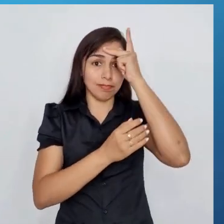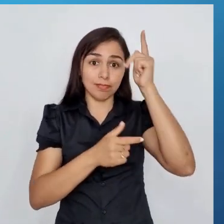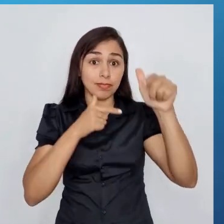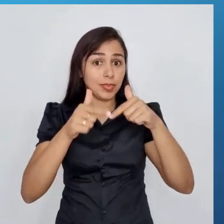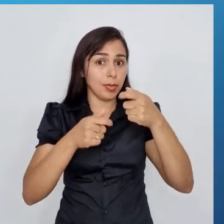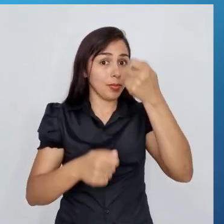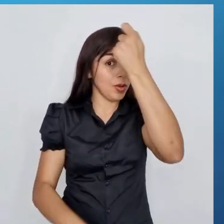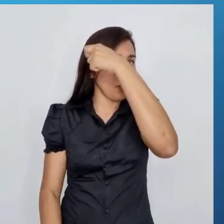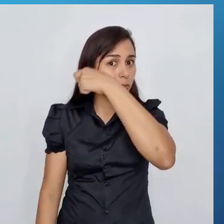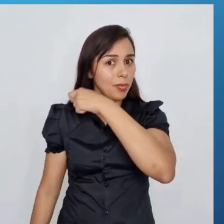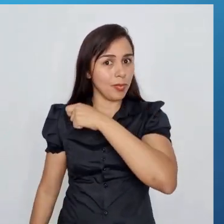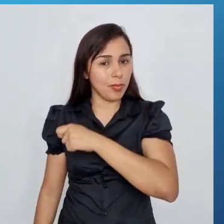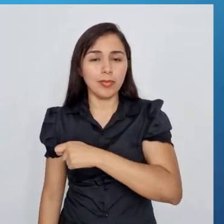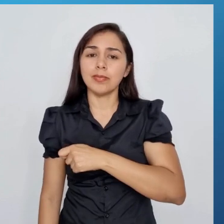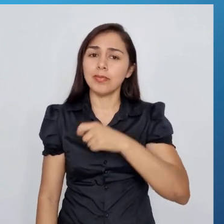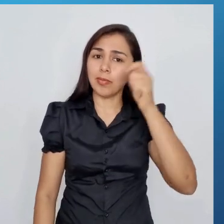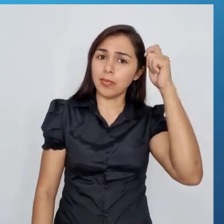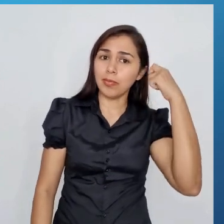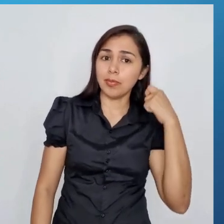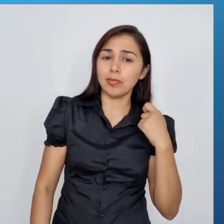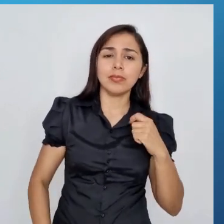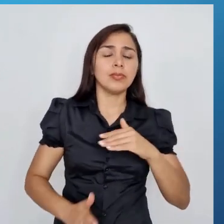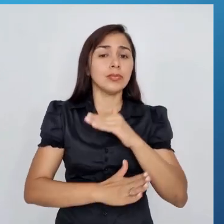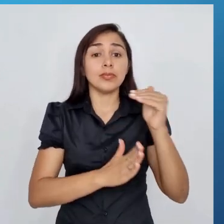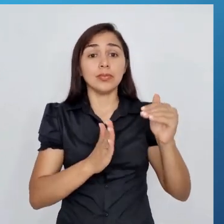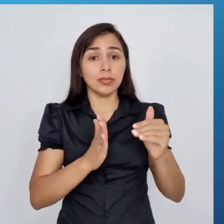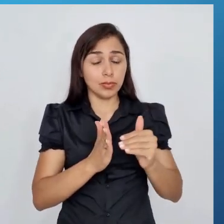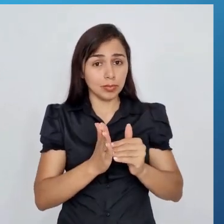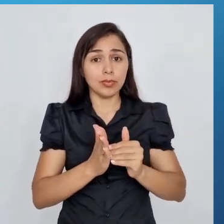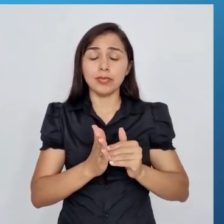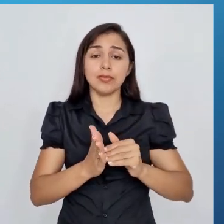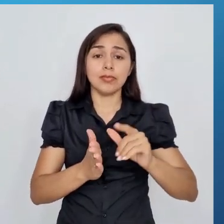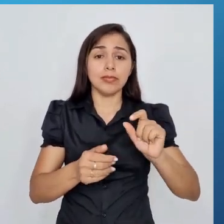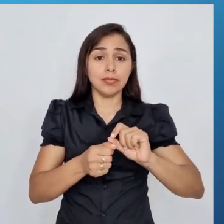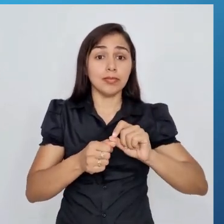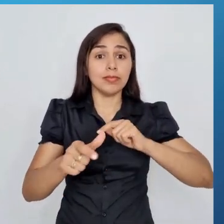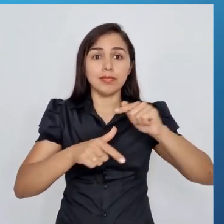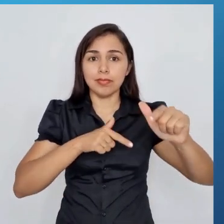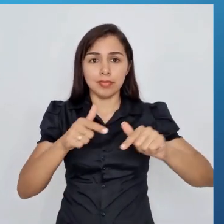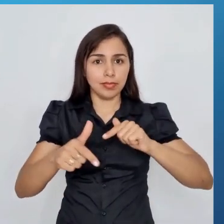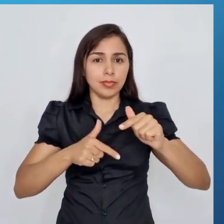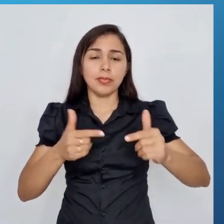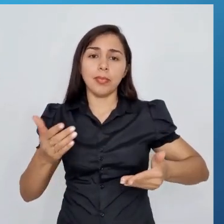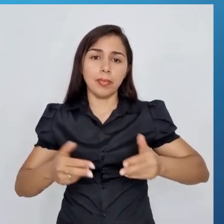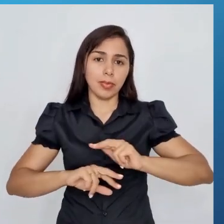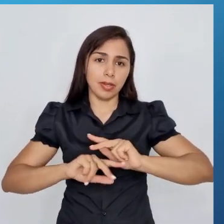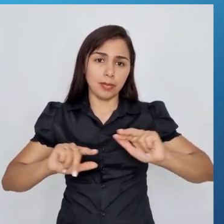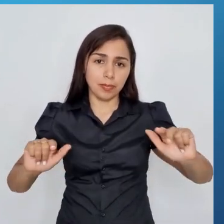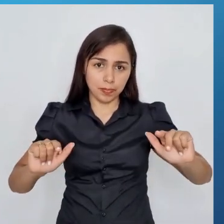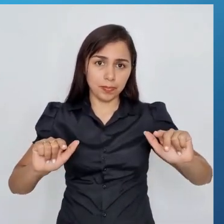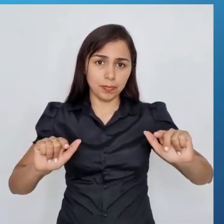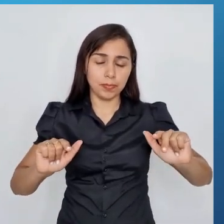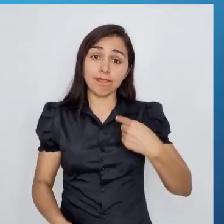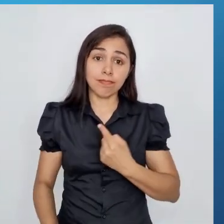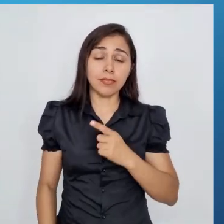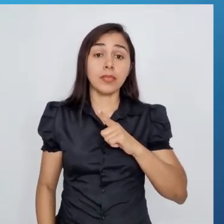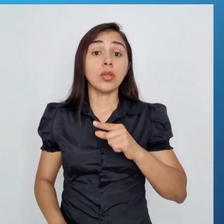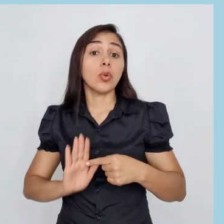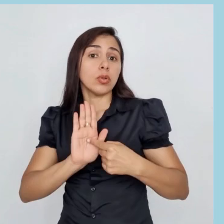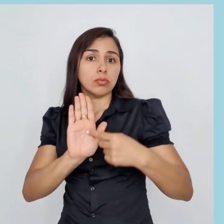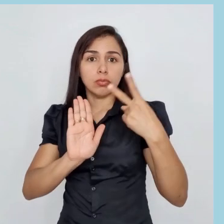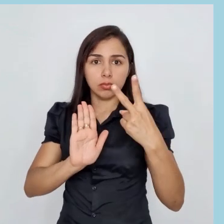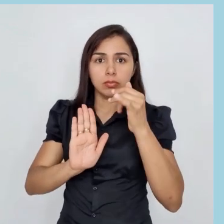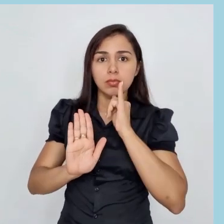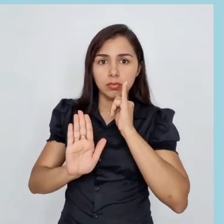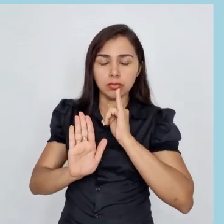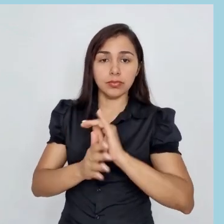Todos eles desenvolvem prestações de serviços. E aí a gente tem dois exemplos para vocês.